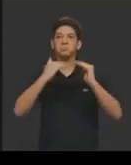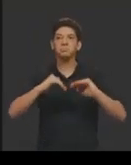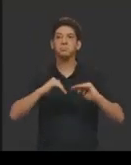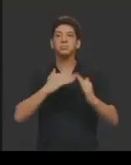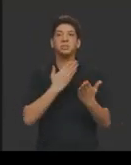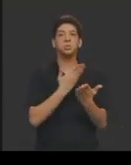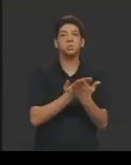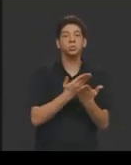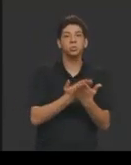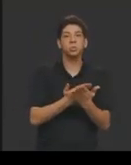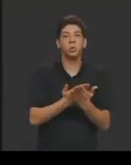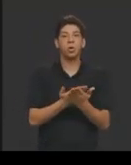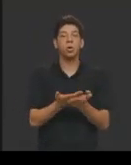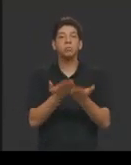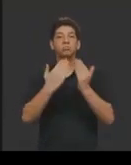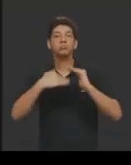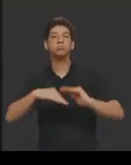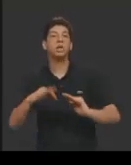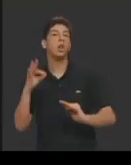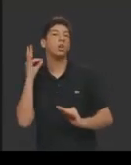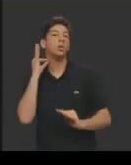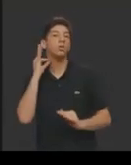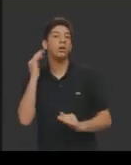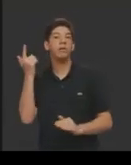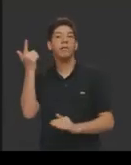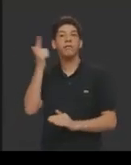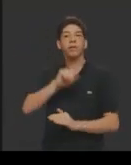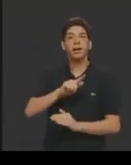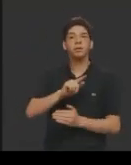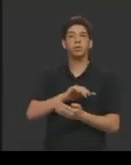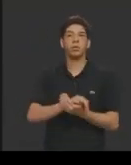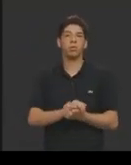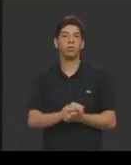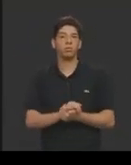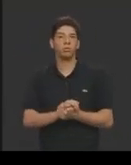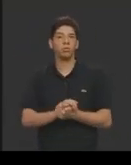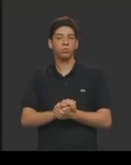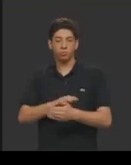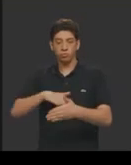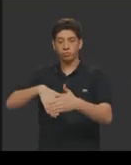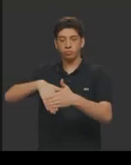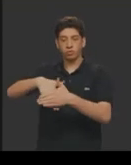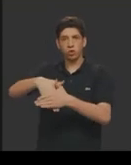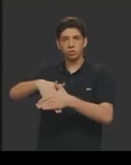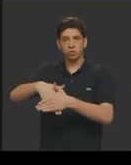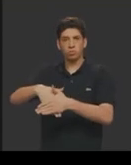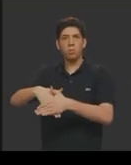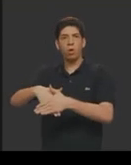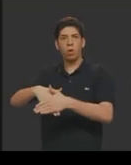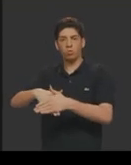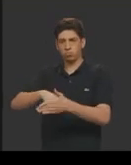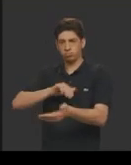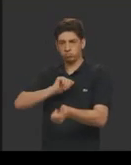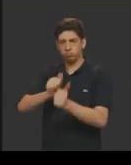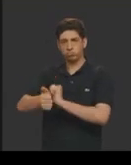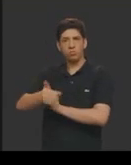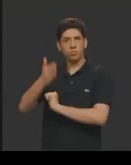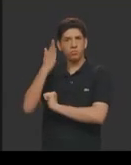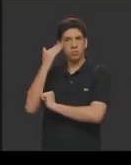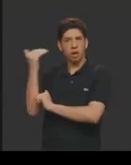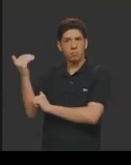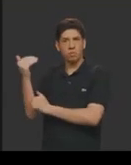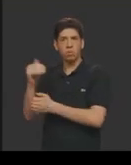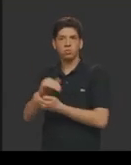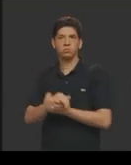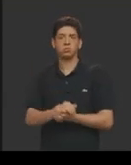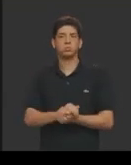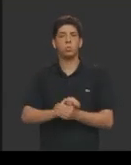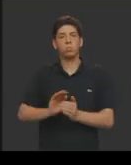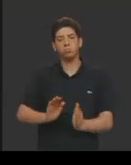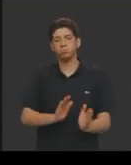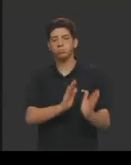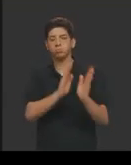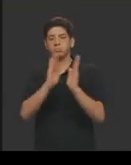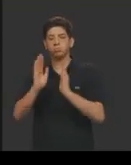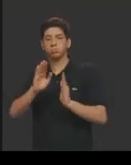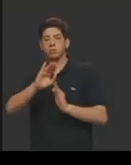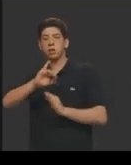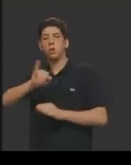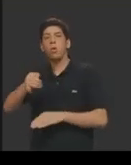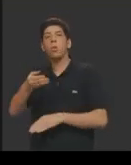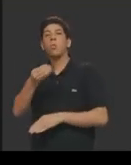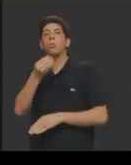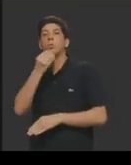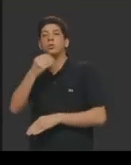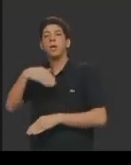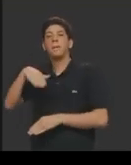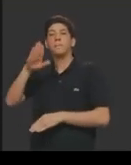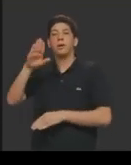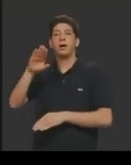enfim, essa discussão virou jogador de futebol, uma série de questões assim. Do outro lado, tem gente que fala, teve pessoas que teve mais oportunidade, uma pessoa